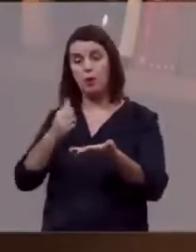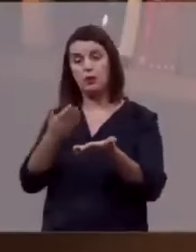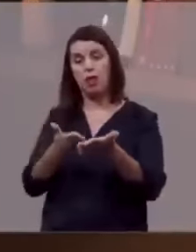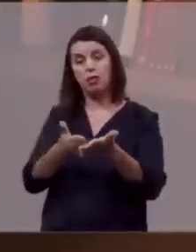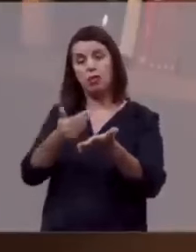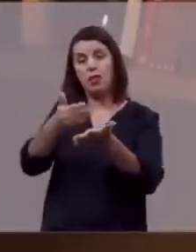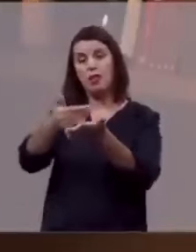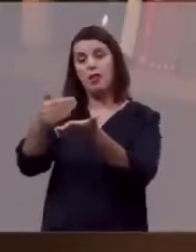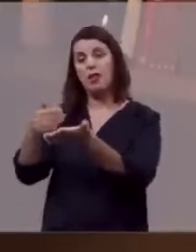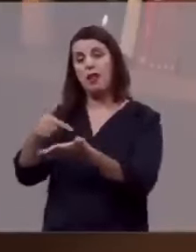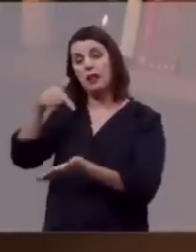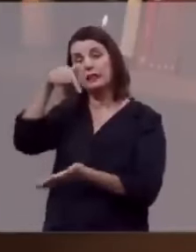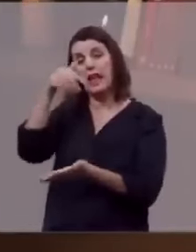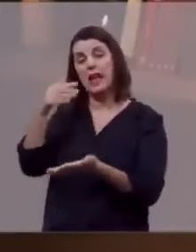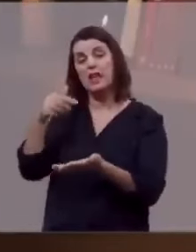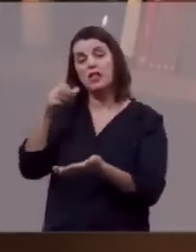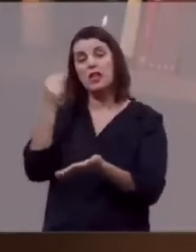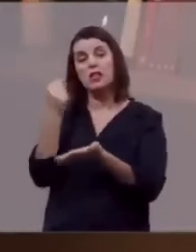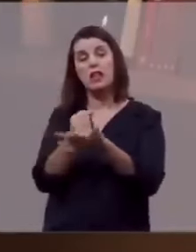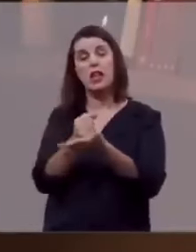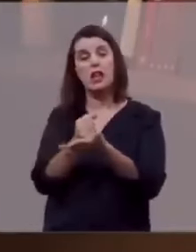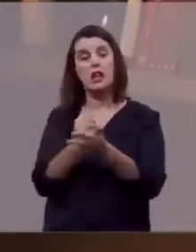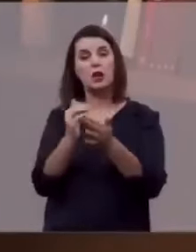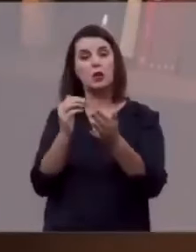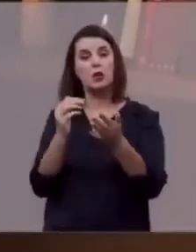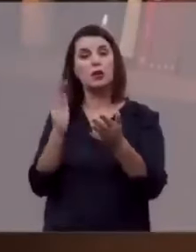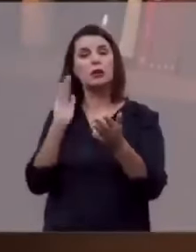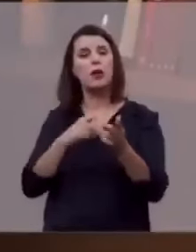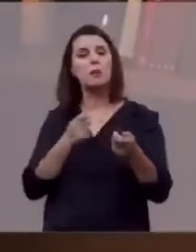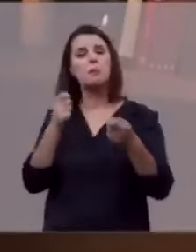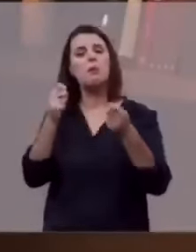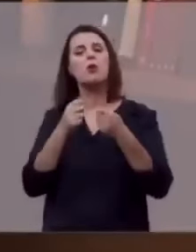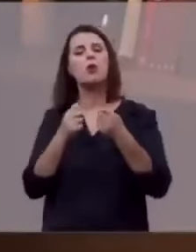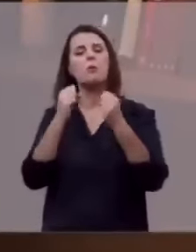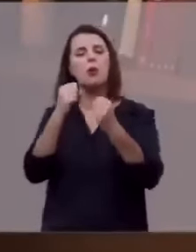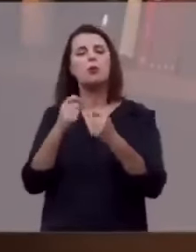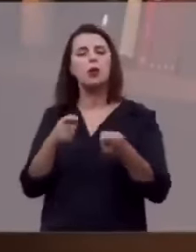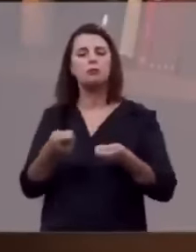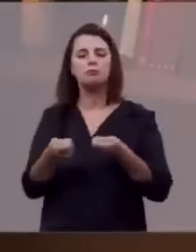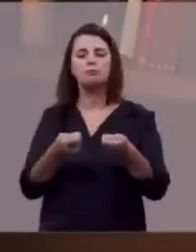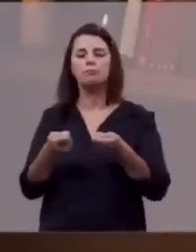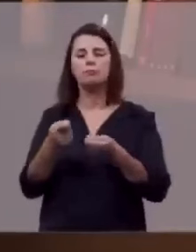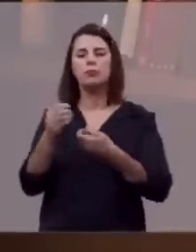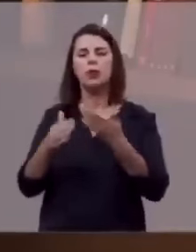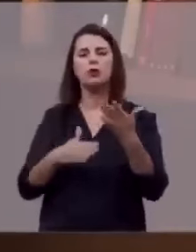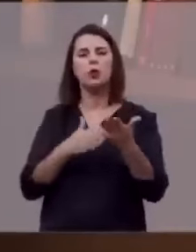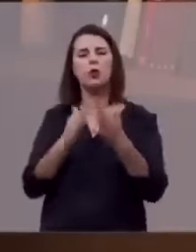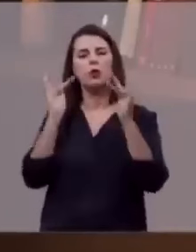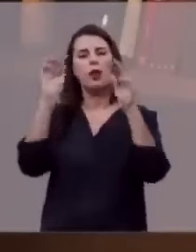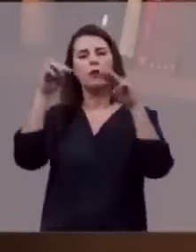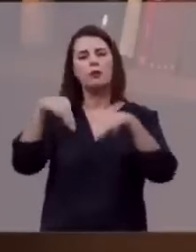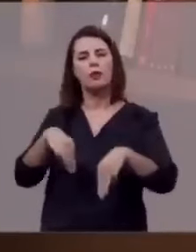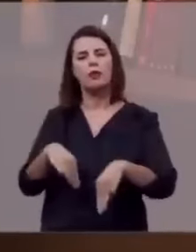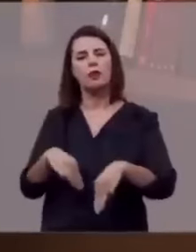história à sua consumação. E o final da história já está escrito. É a vitória de Cristo